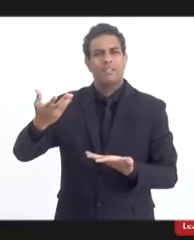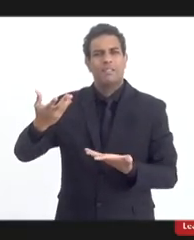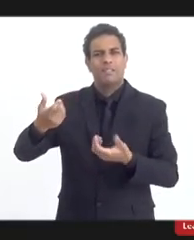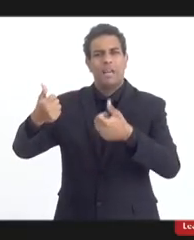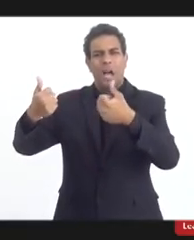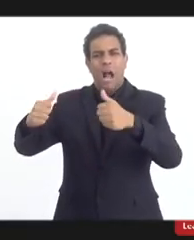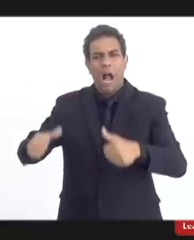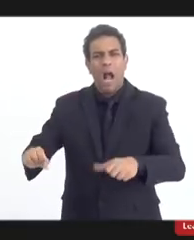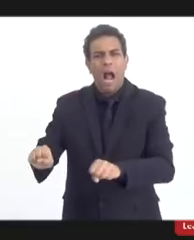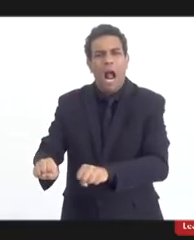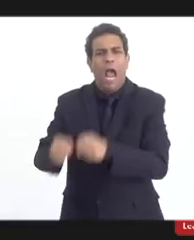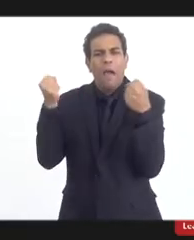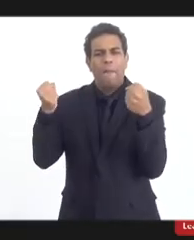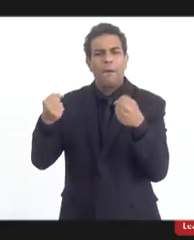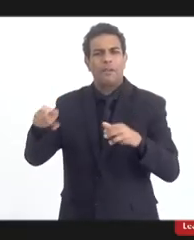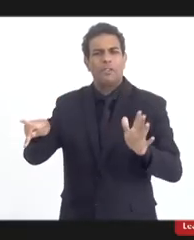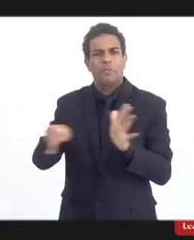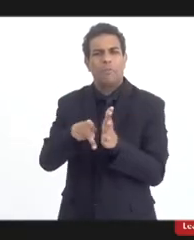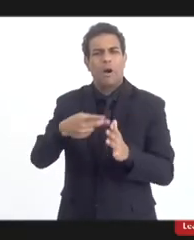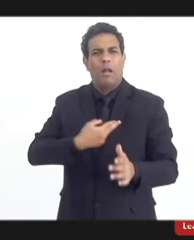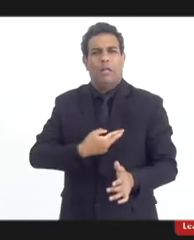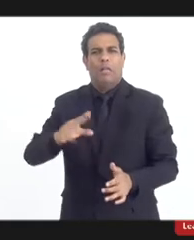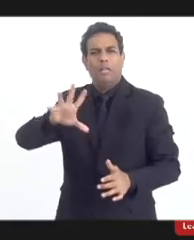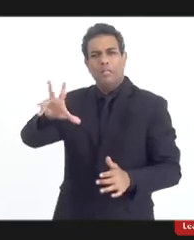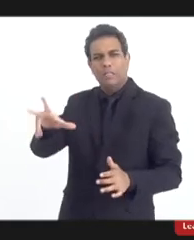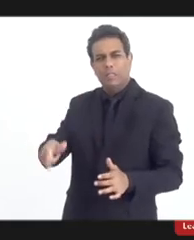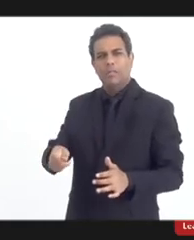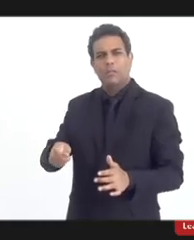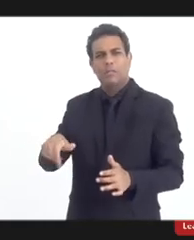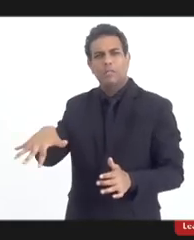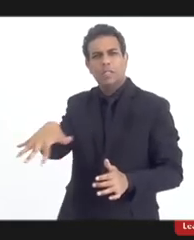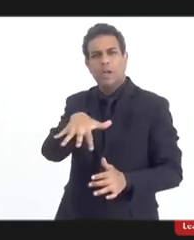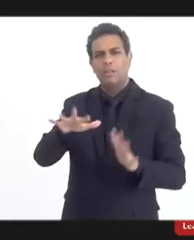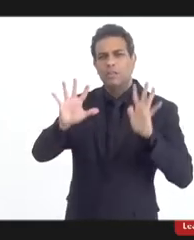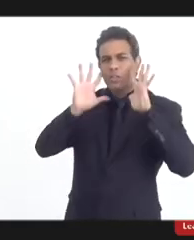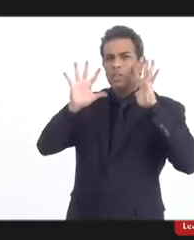nenhuma comoção, não gera nenhuma reação.